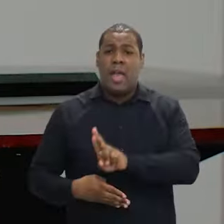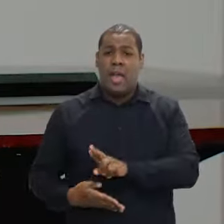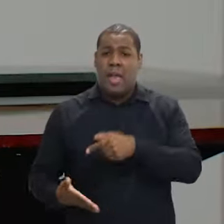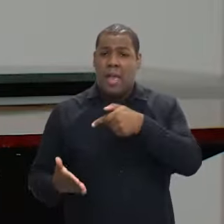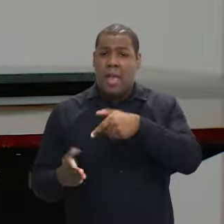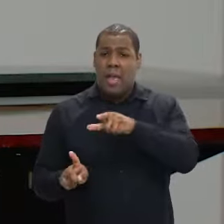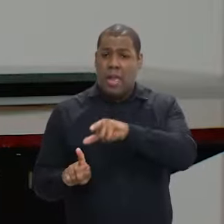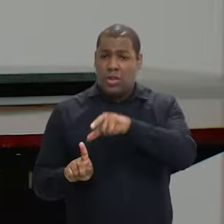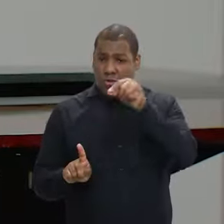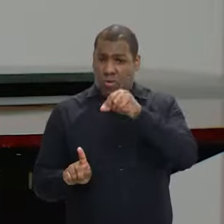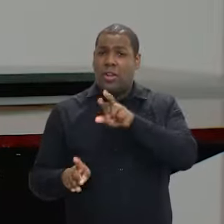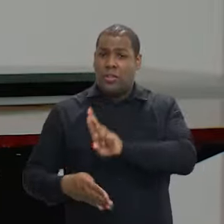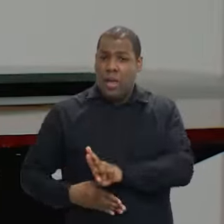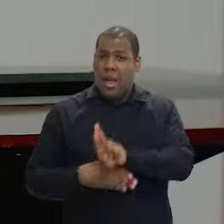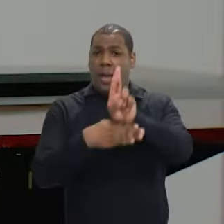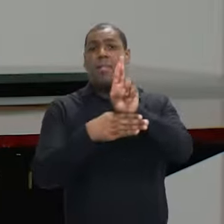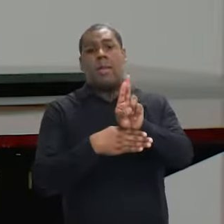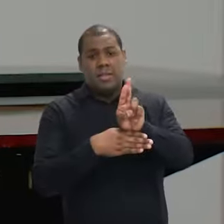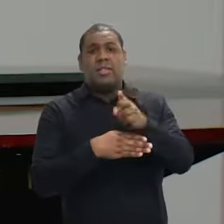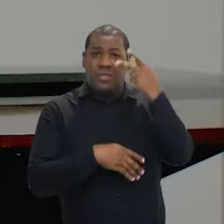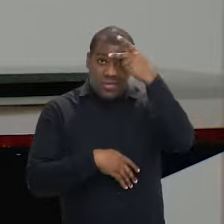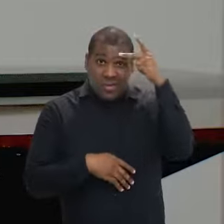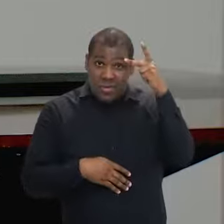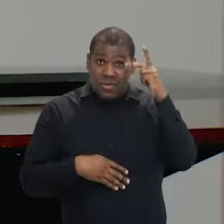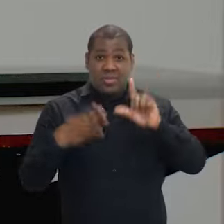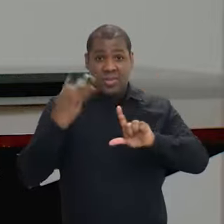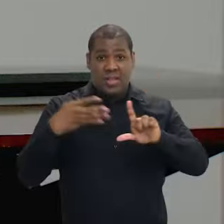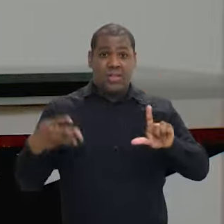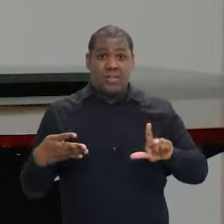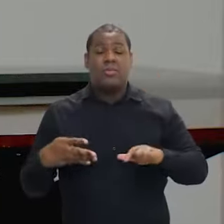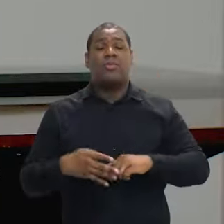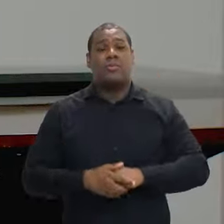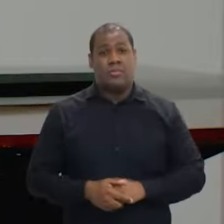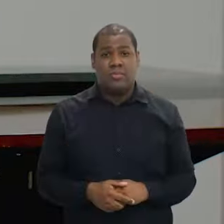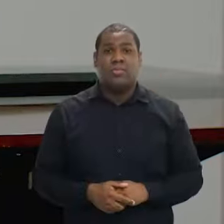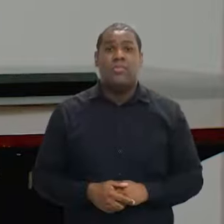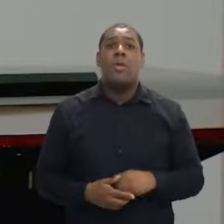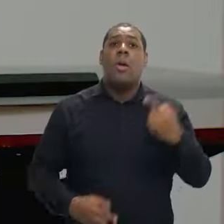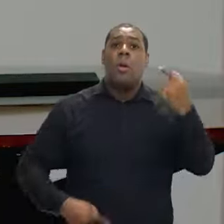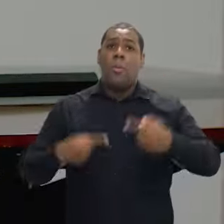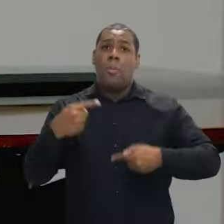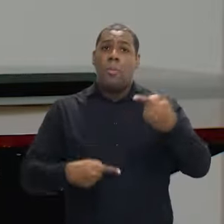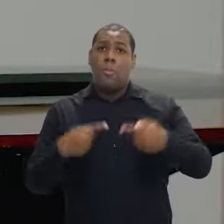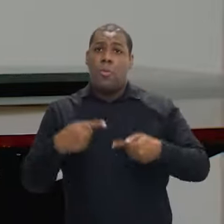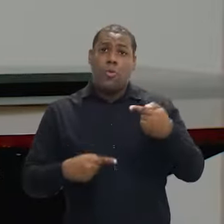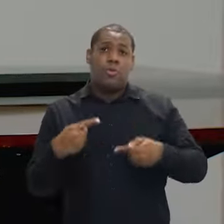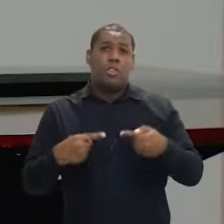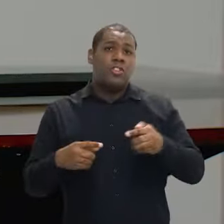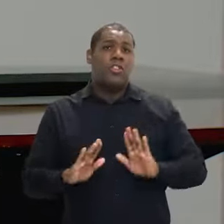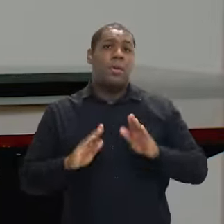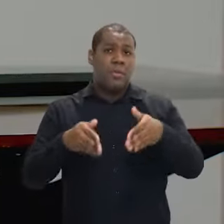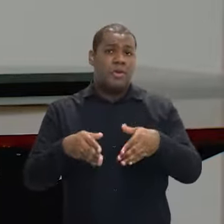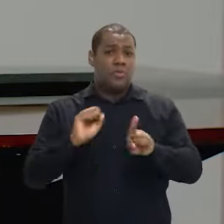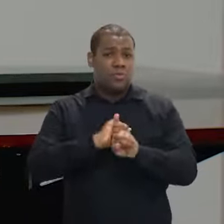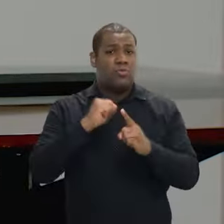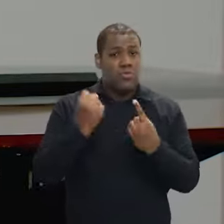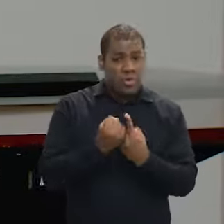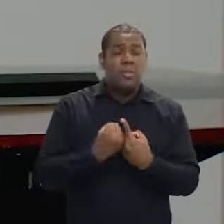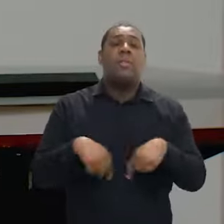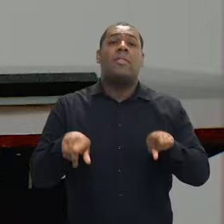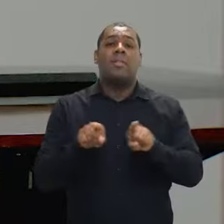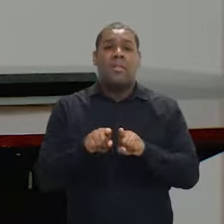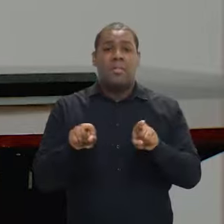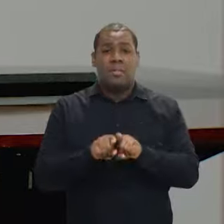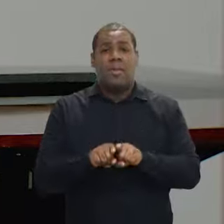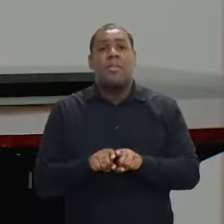representação social desses grupos. Então, nós temos feito política com participação social e política voltada